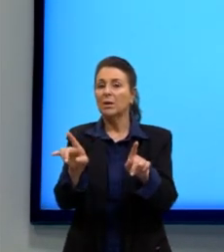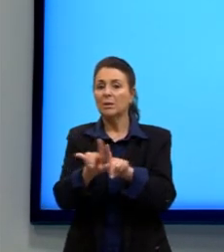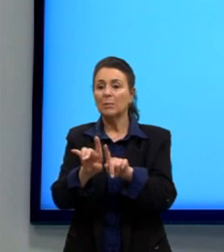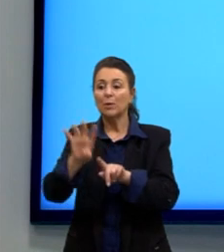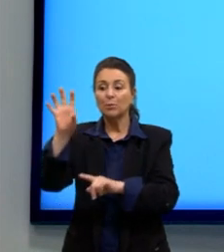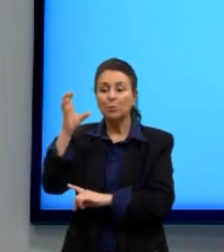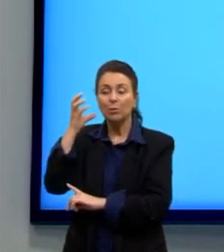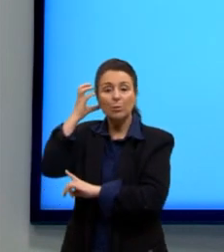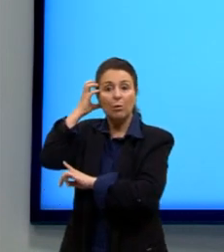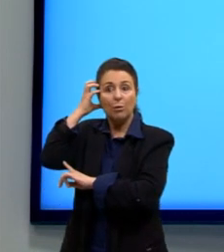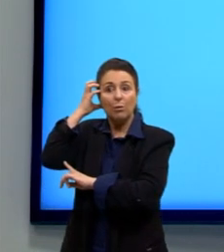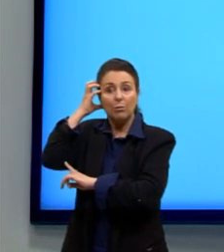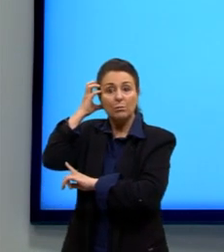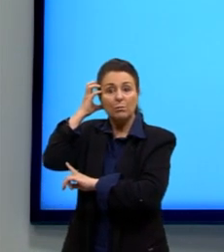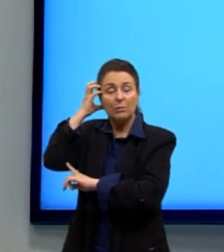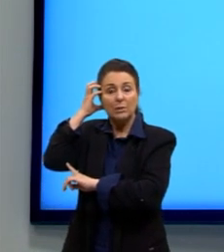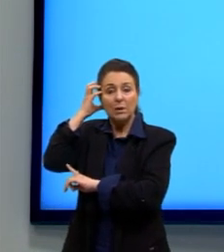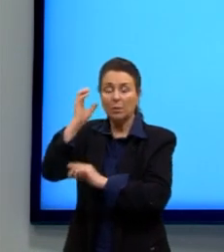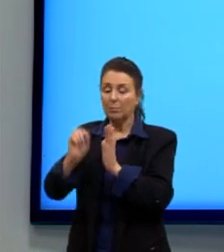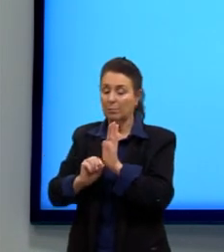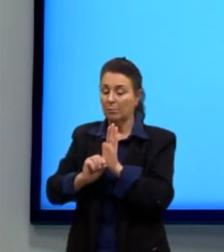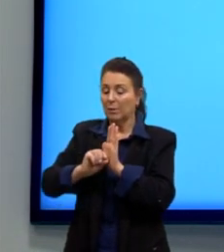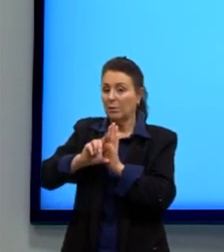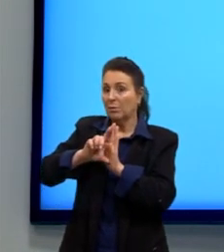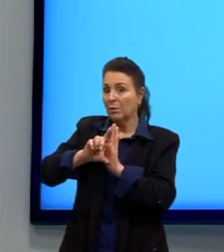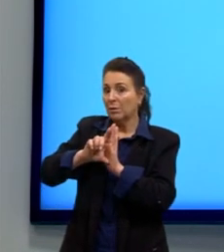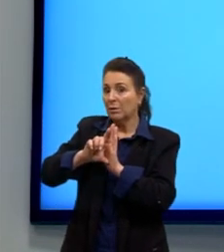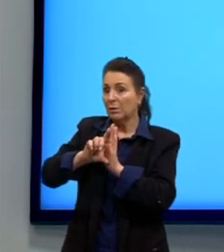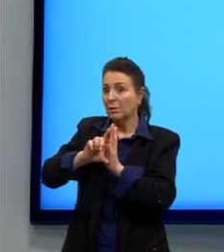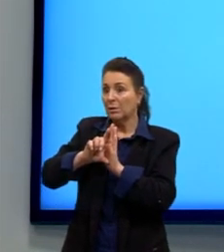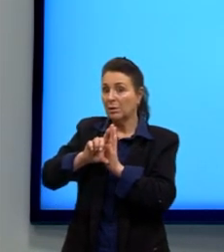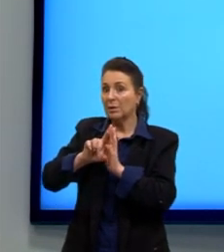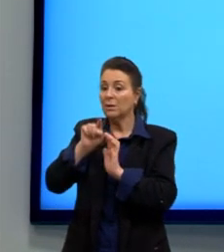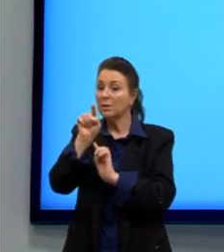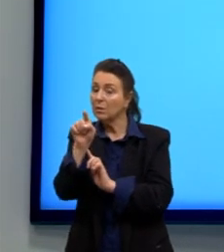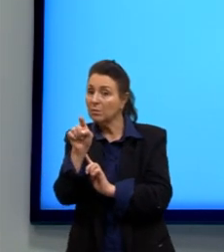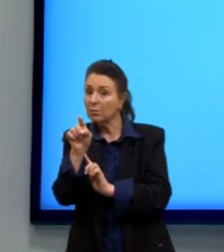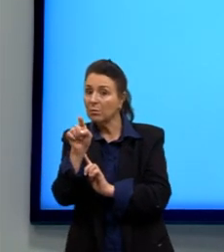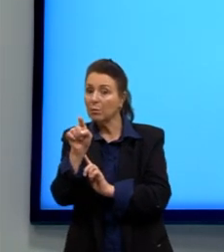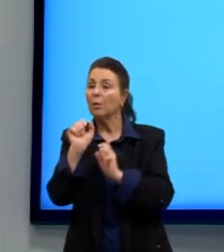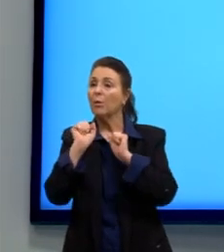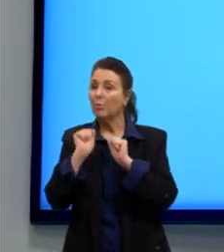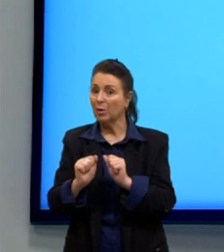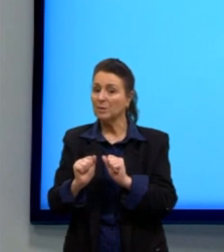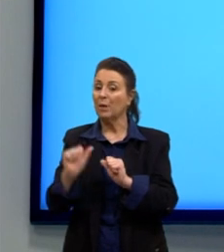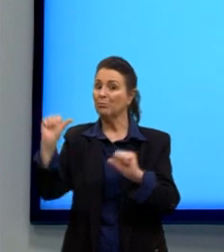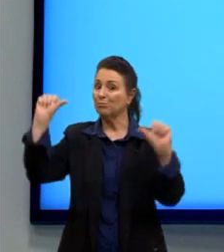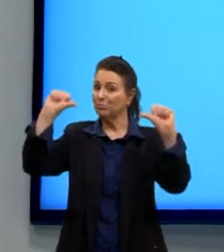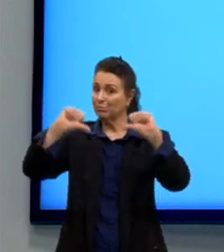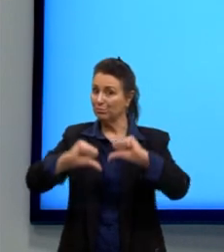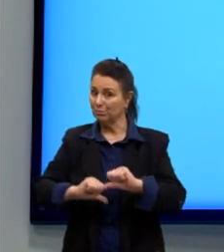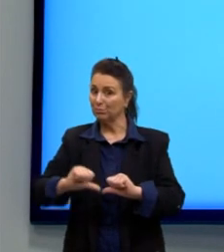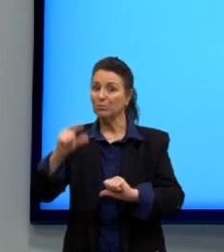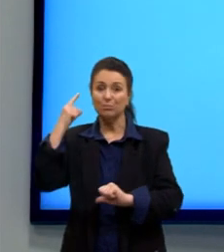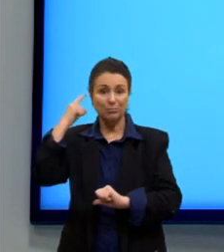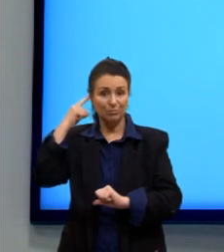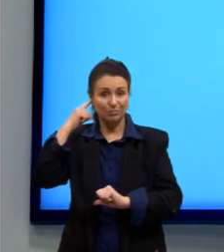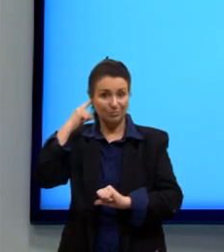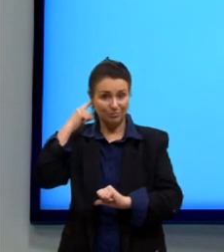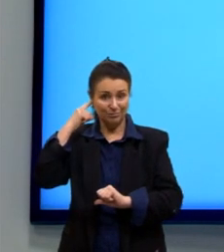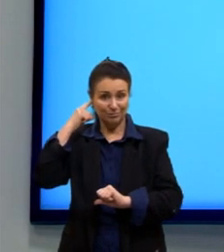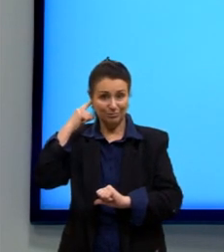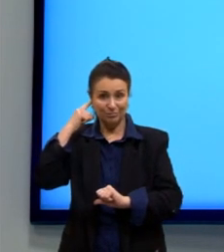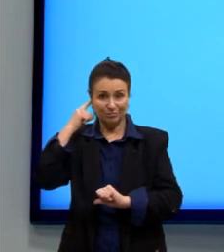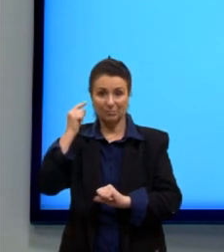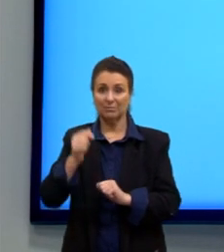sons aqui, né, que forem maior do que isso aqui, eles podem até ser prejudiciais ao nosso ouvido, certo?